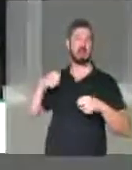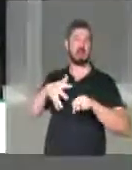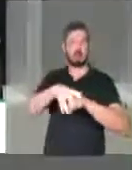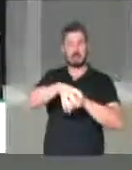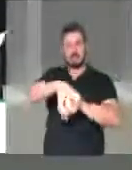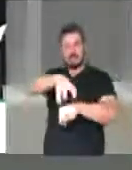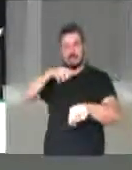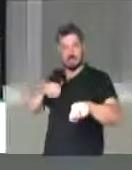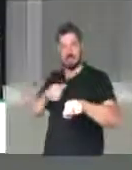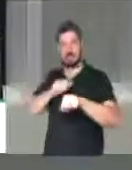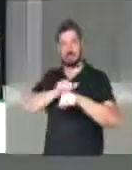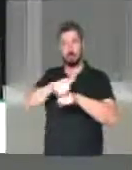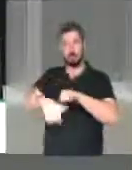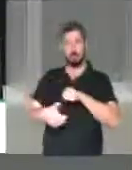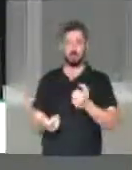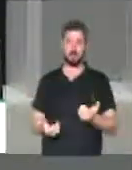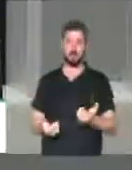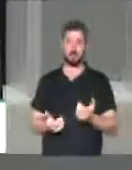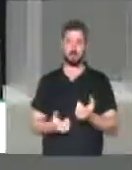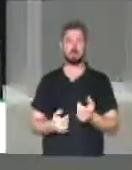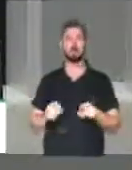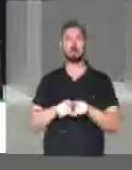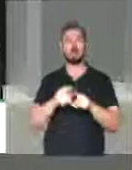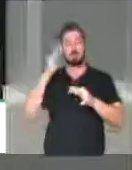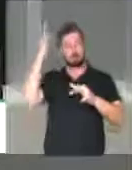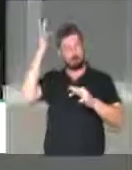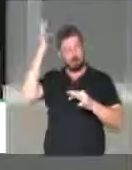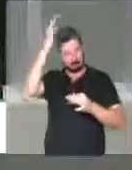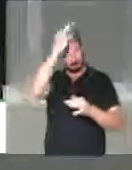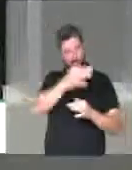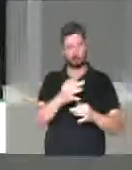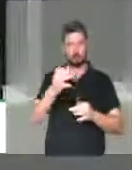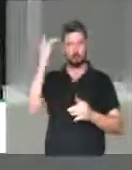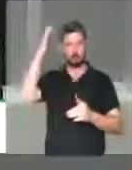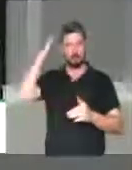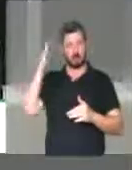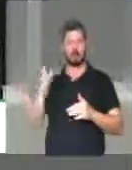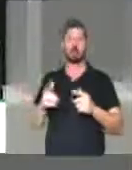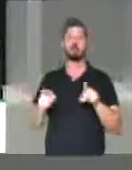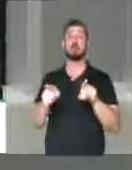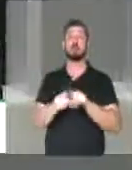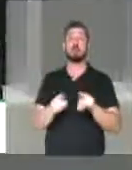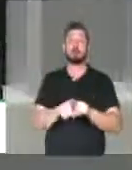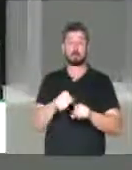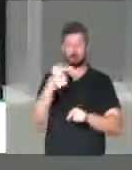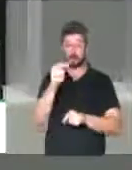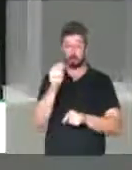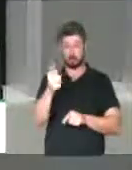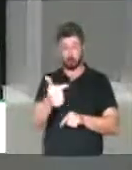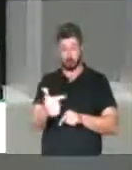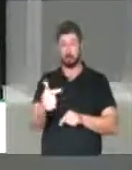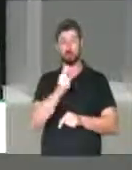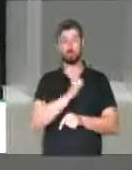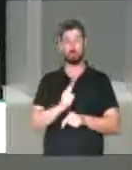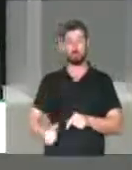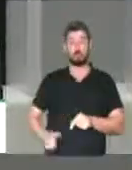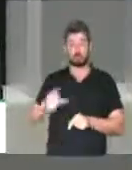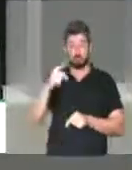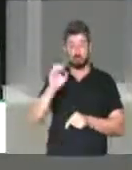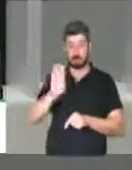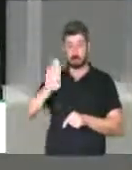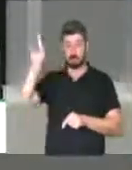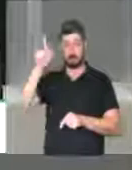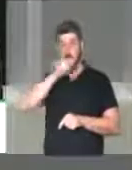o arrancamento do couro cabeludo e mutilações. Para amenizar essa dor, em 2012, o governo do